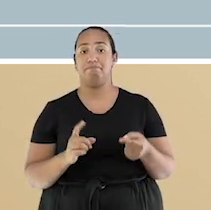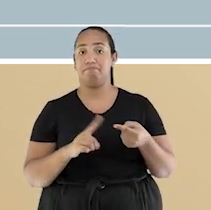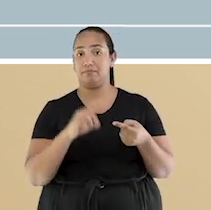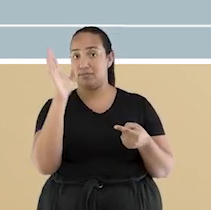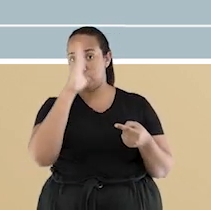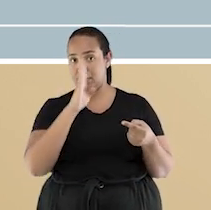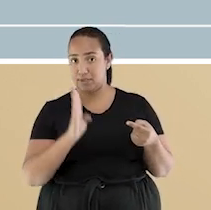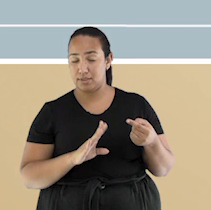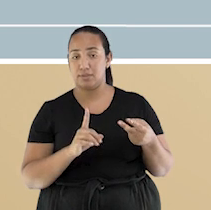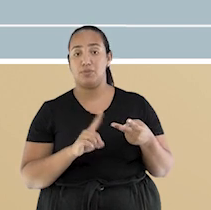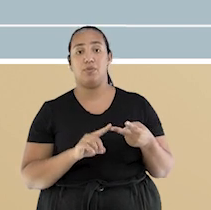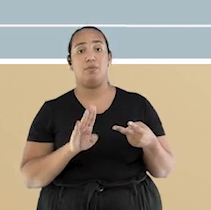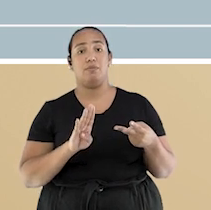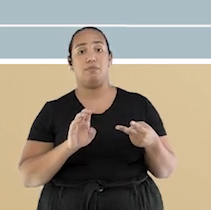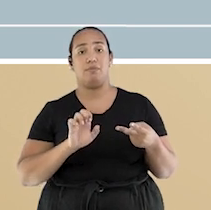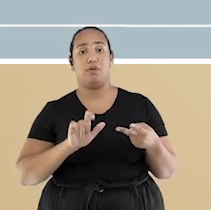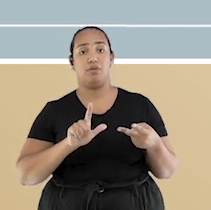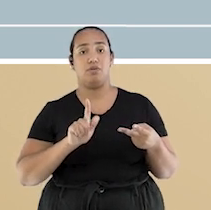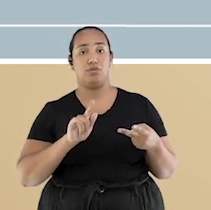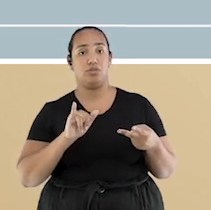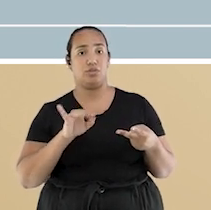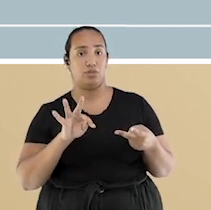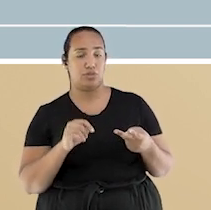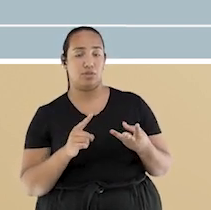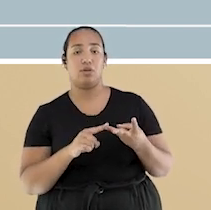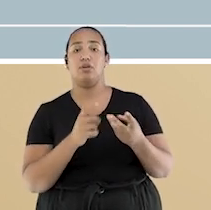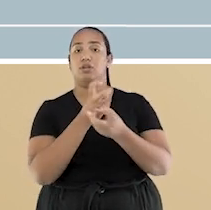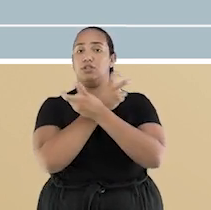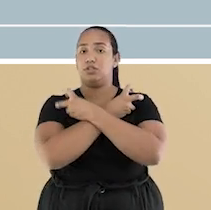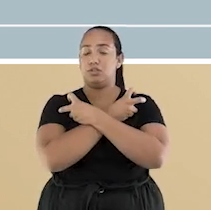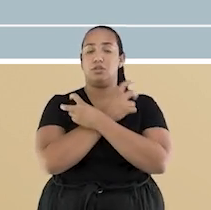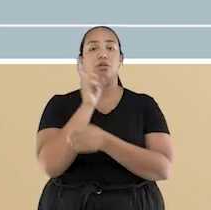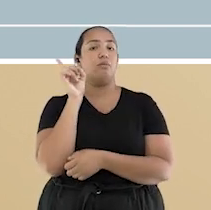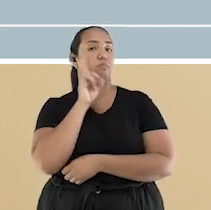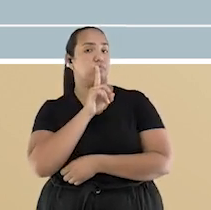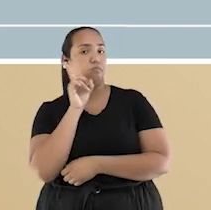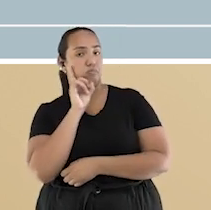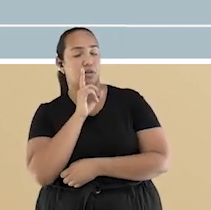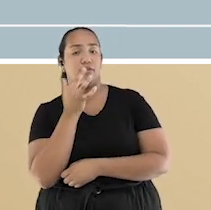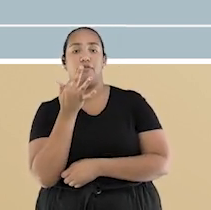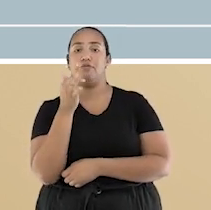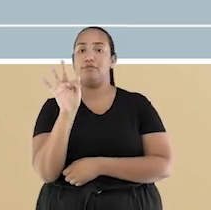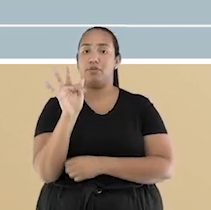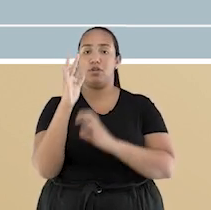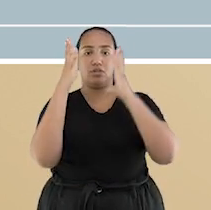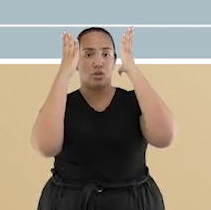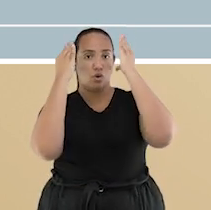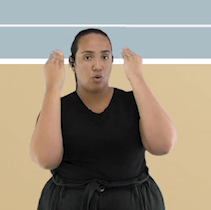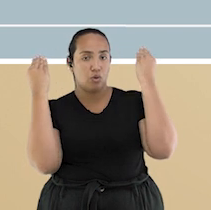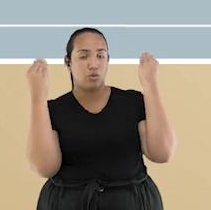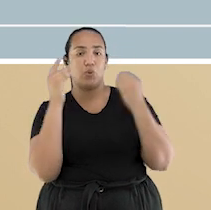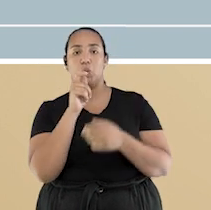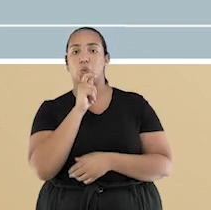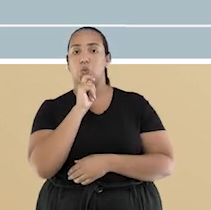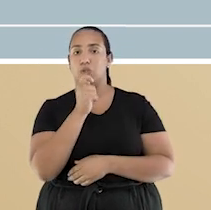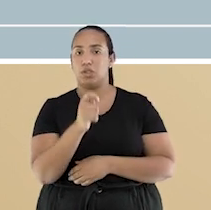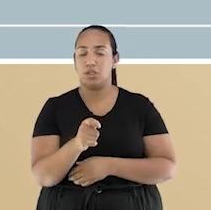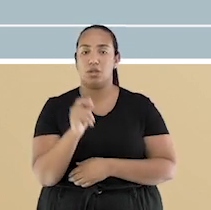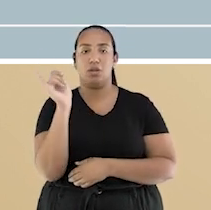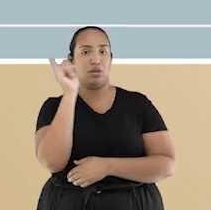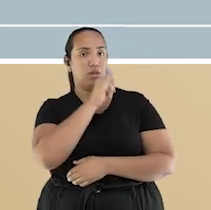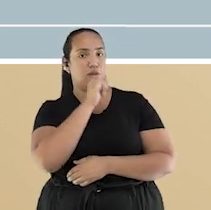Brasil, Bélgica, Egito, Estados Unidos, França, Holanda, Hungria,